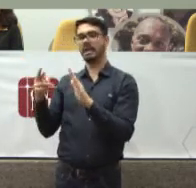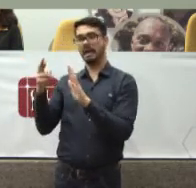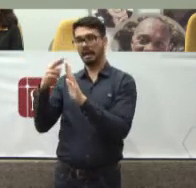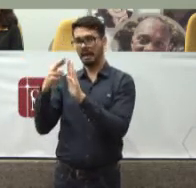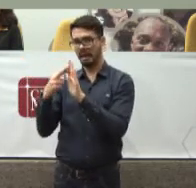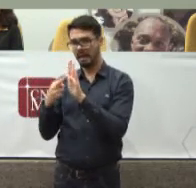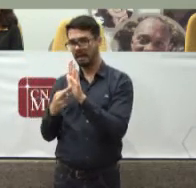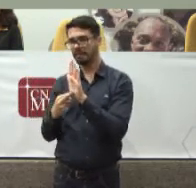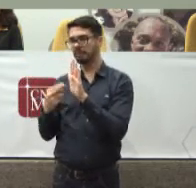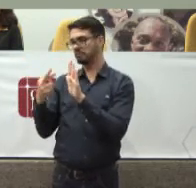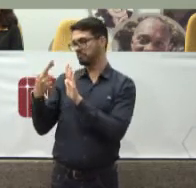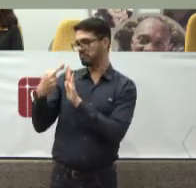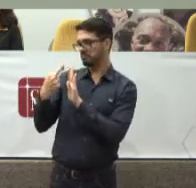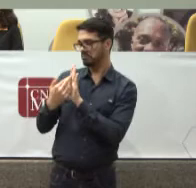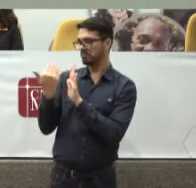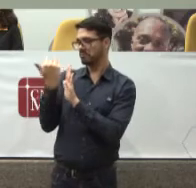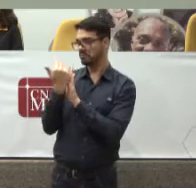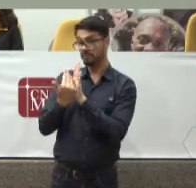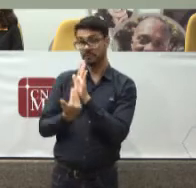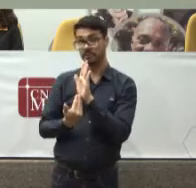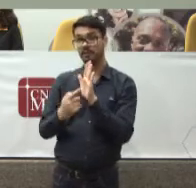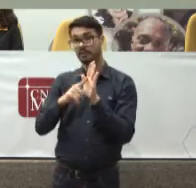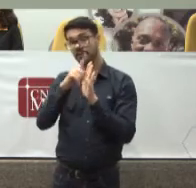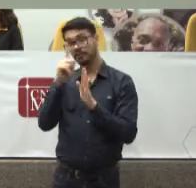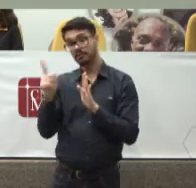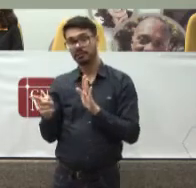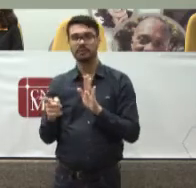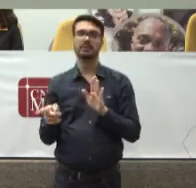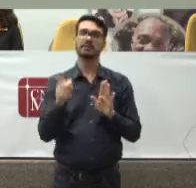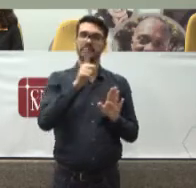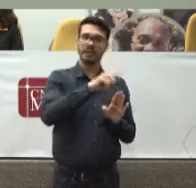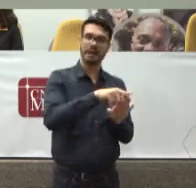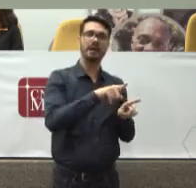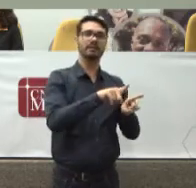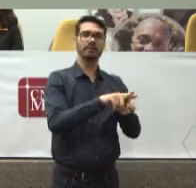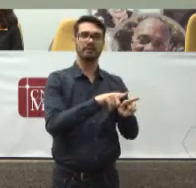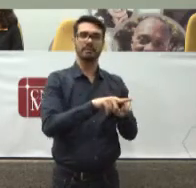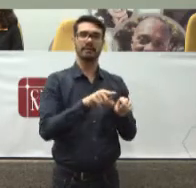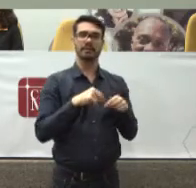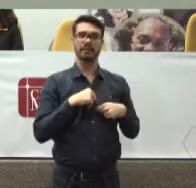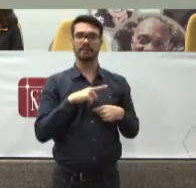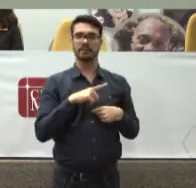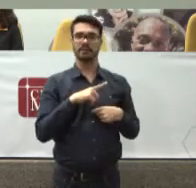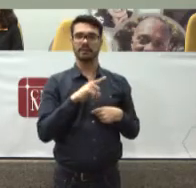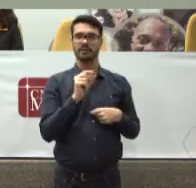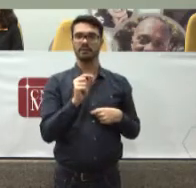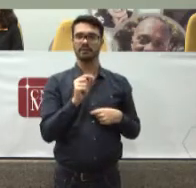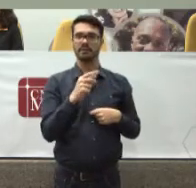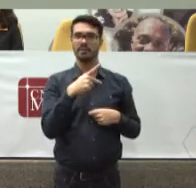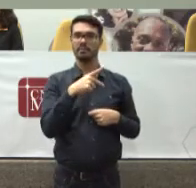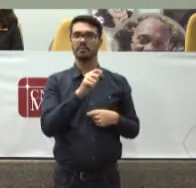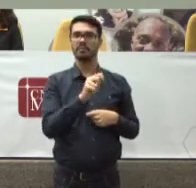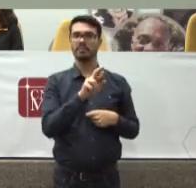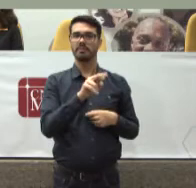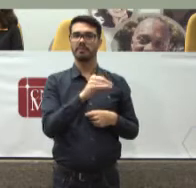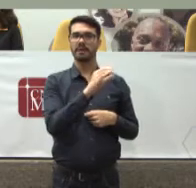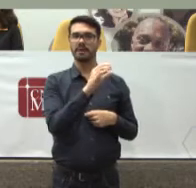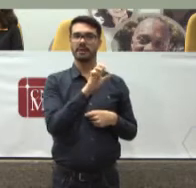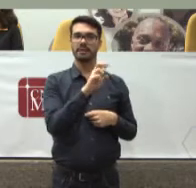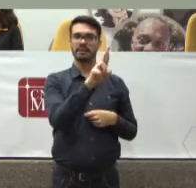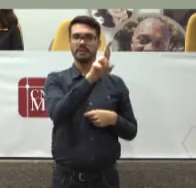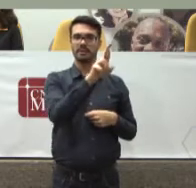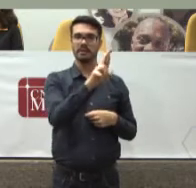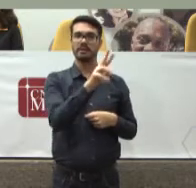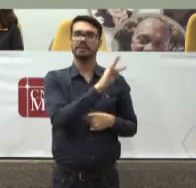Elaboradas Em casos Concretos Nós temos Também lá Os pareceres Técnicos Científicos